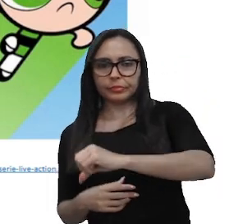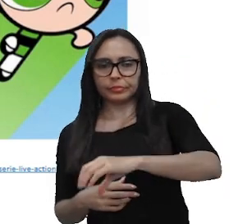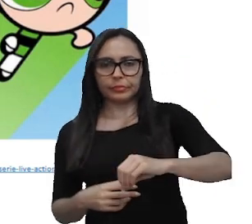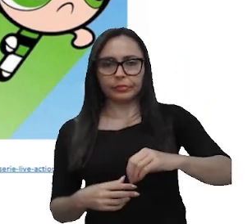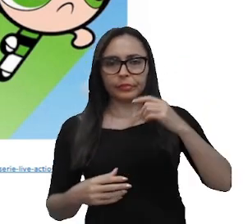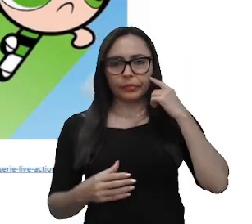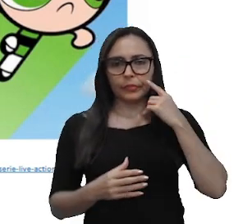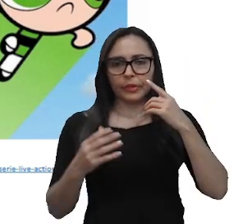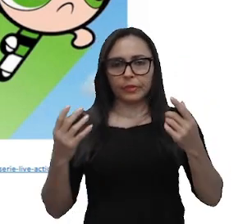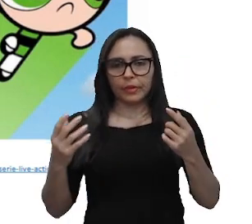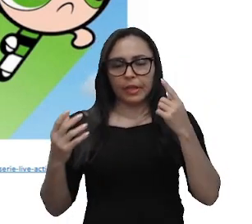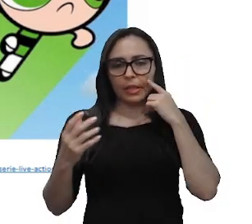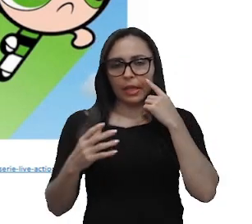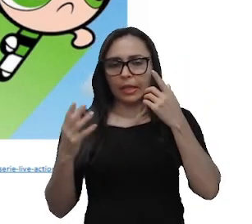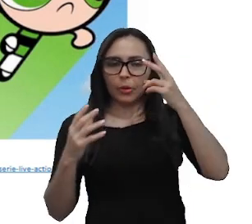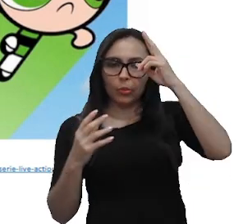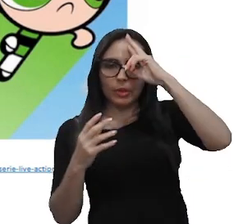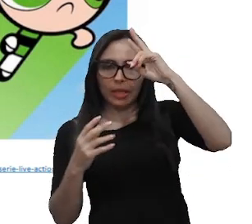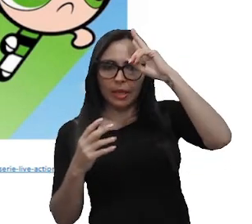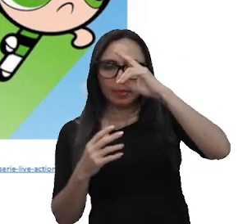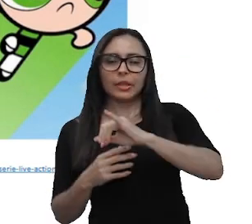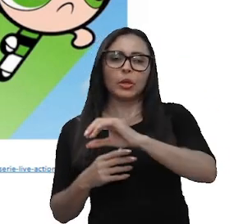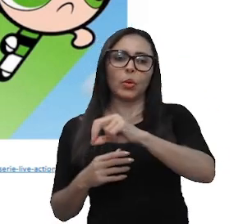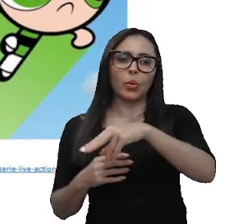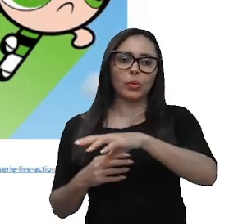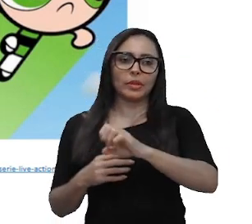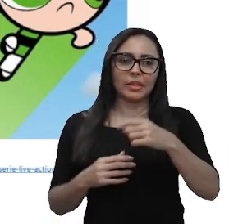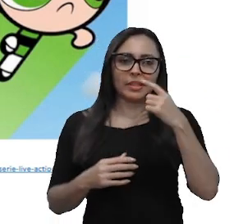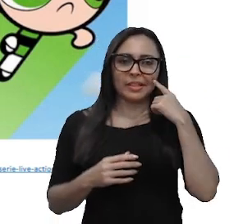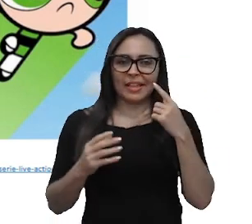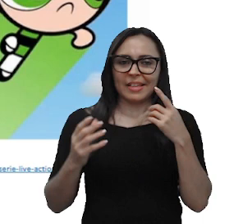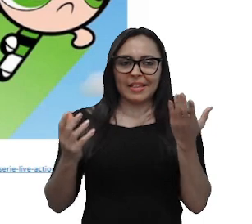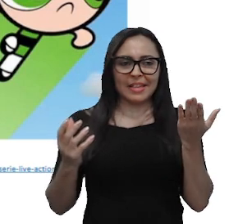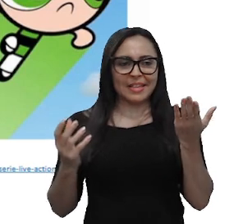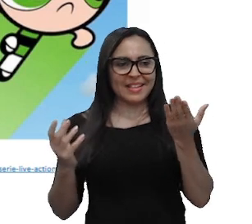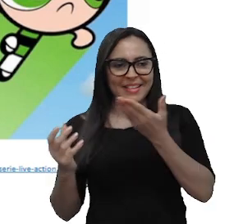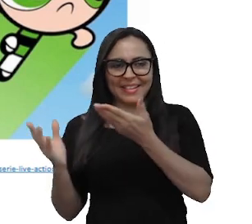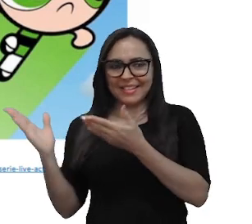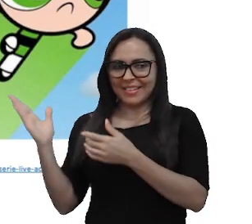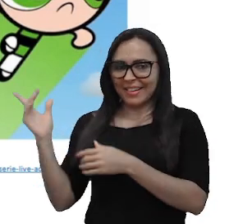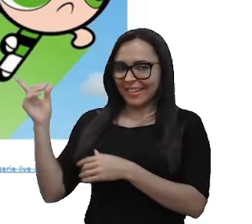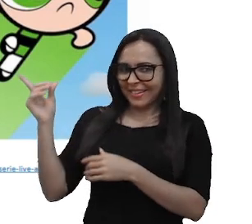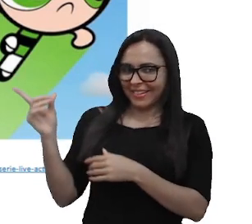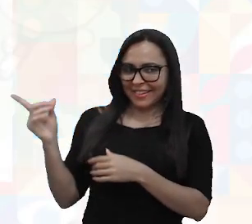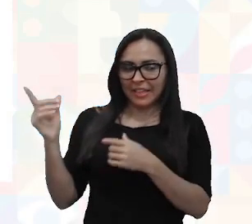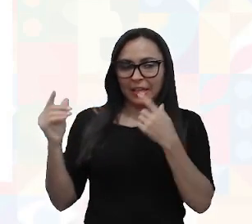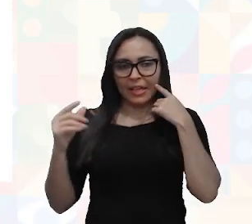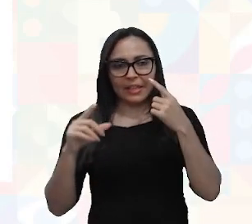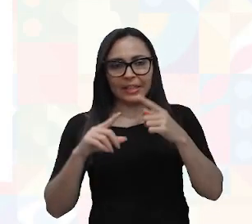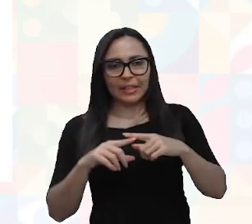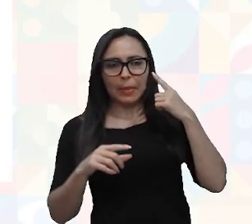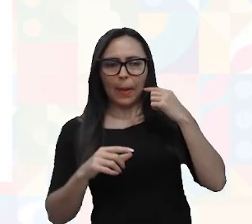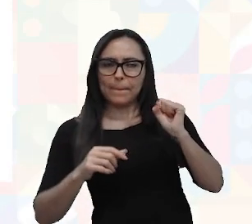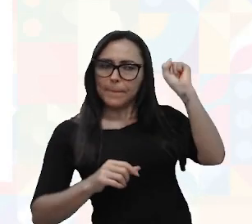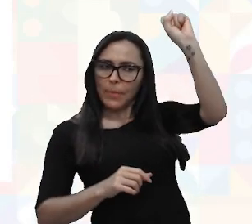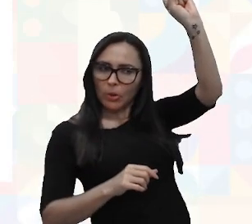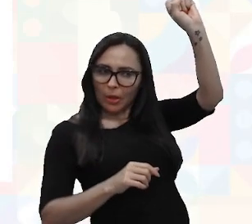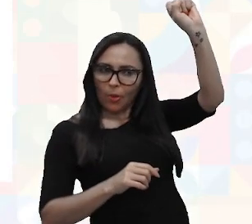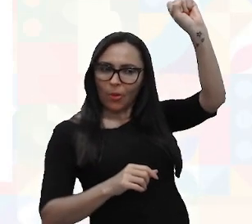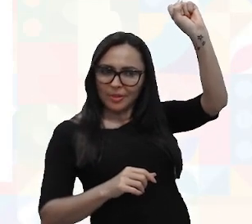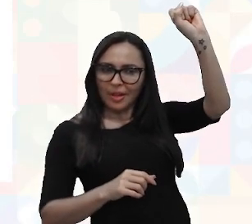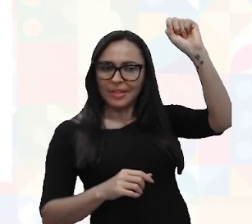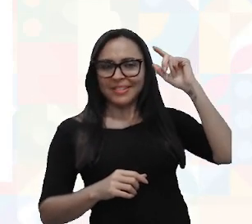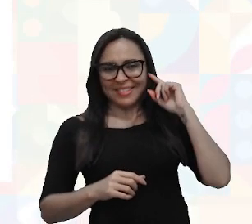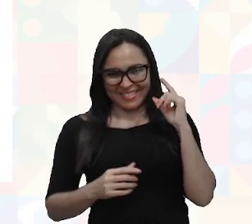Dragão, né, quem não se lembra de Yune, Mestre dos Magos, e também as meninas superpoderosas,